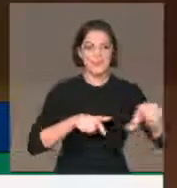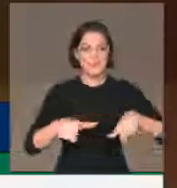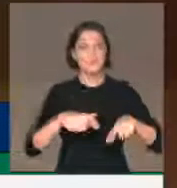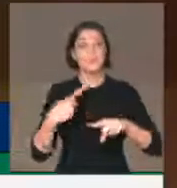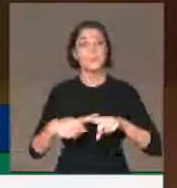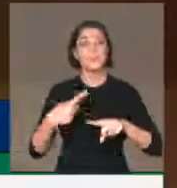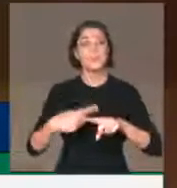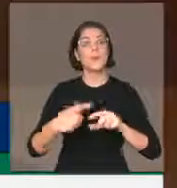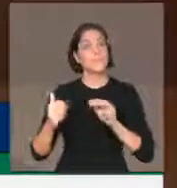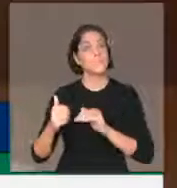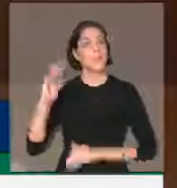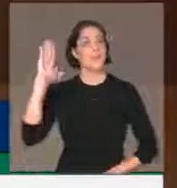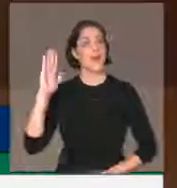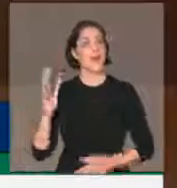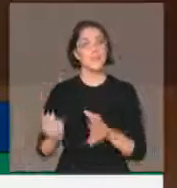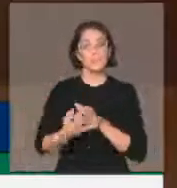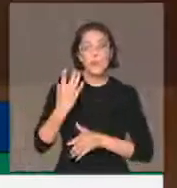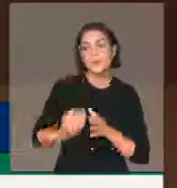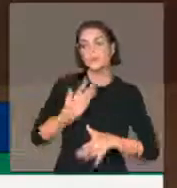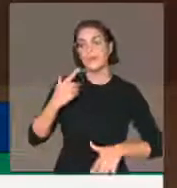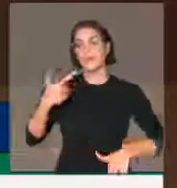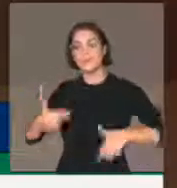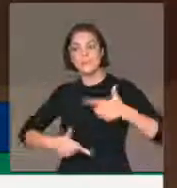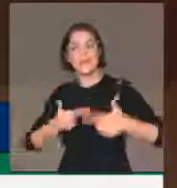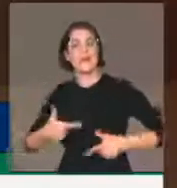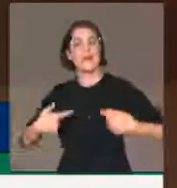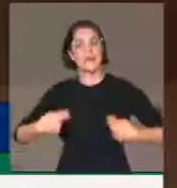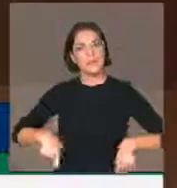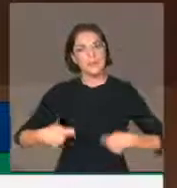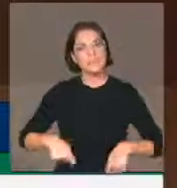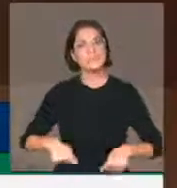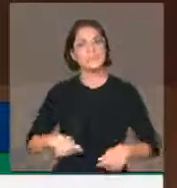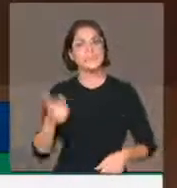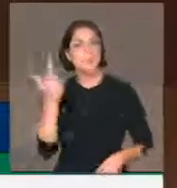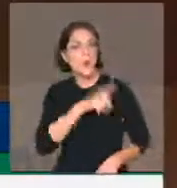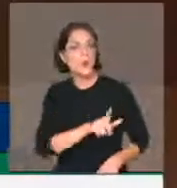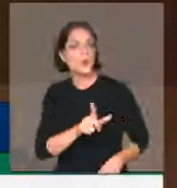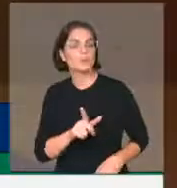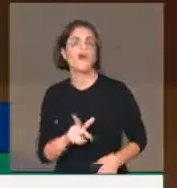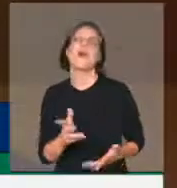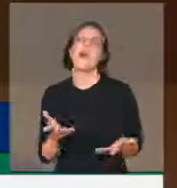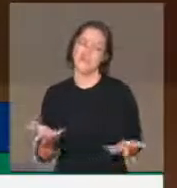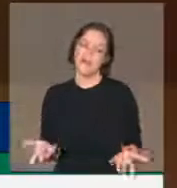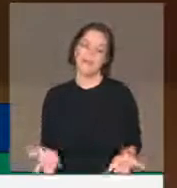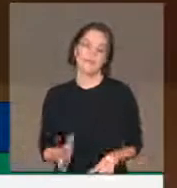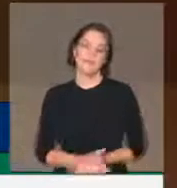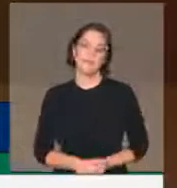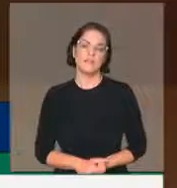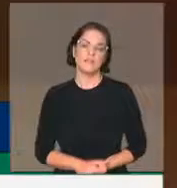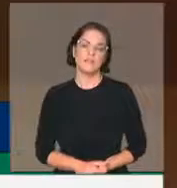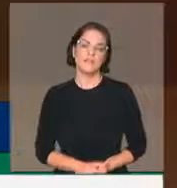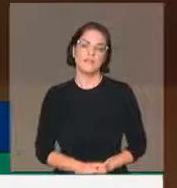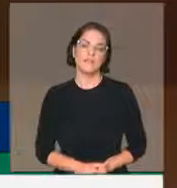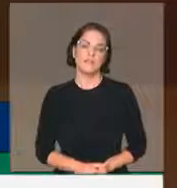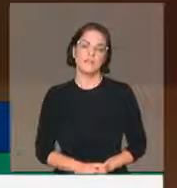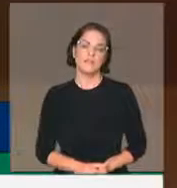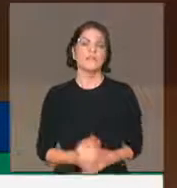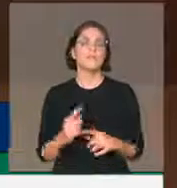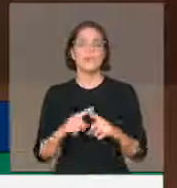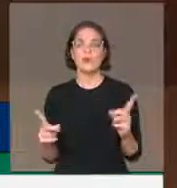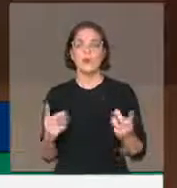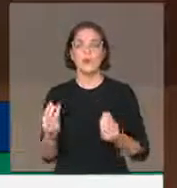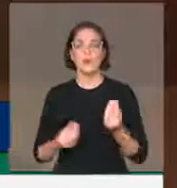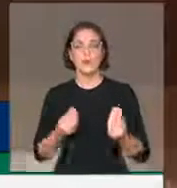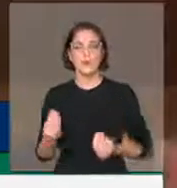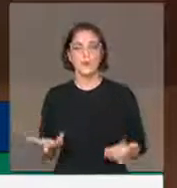quando elas precisam ter mais gente trabalhando para dar conta da demanda. Para isso, presidente e colegas, as pessoas